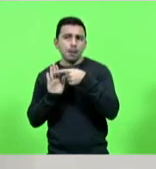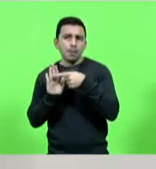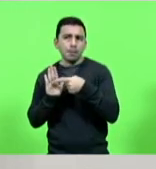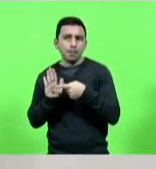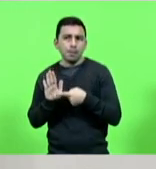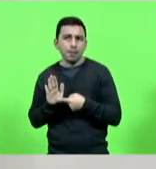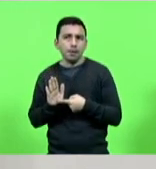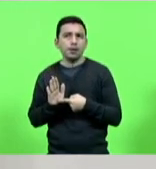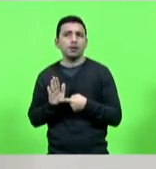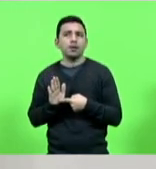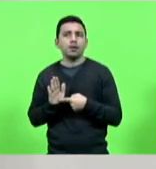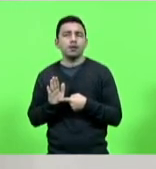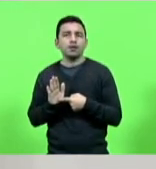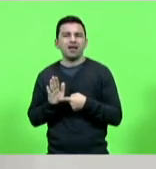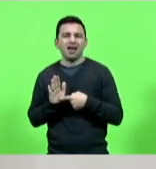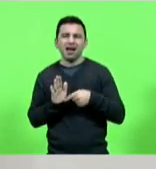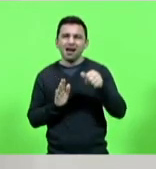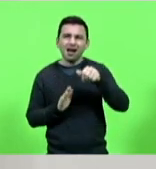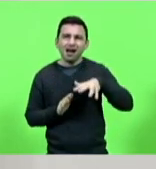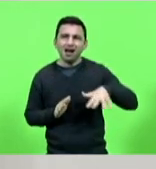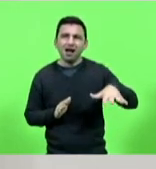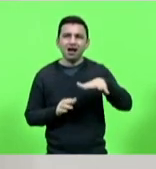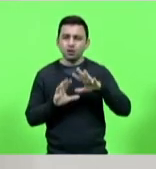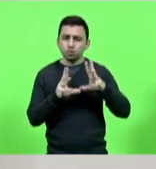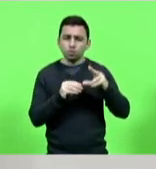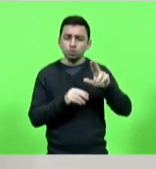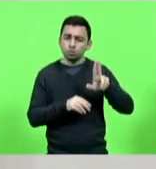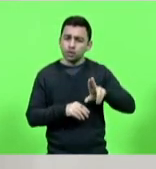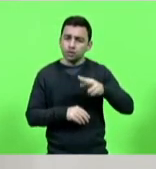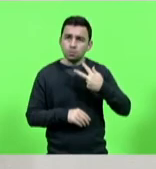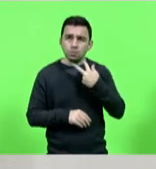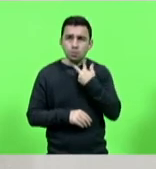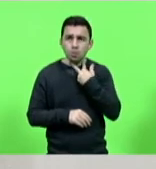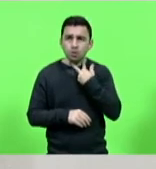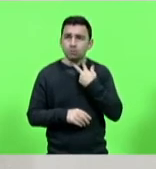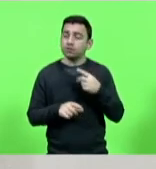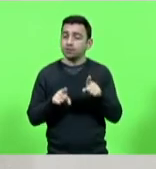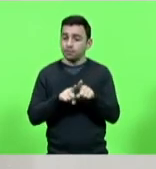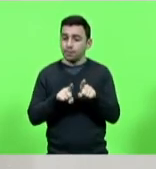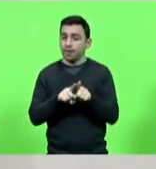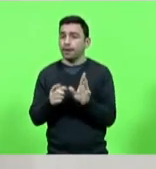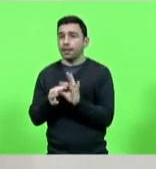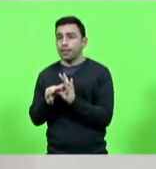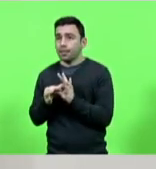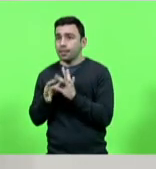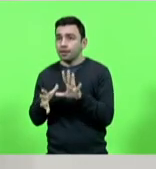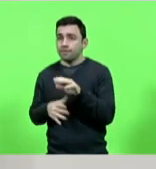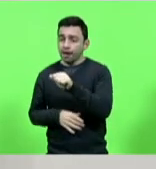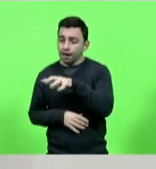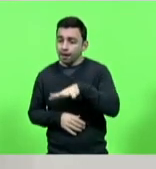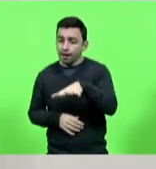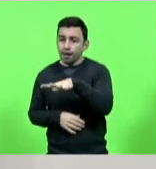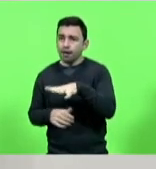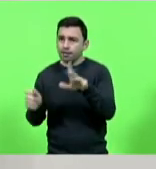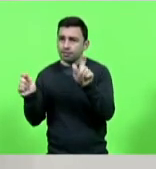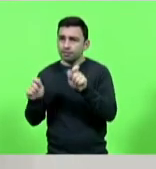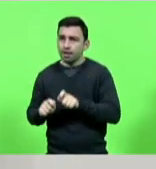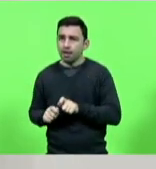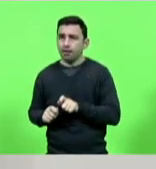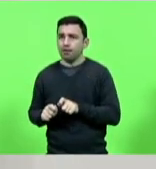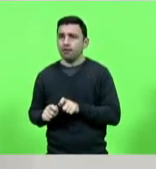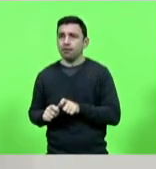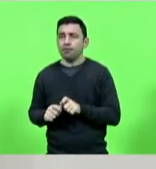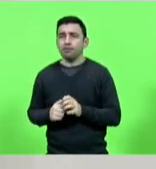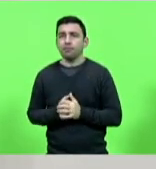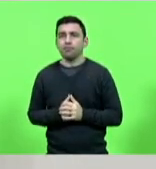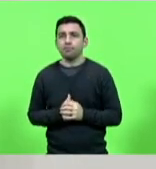todas as áreas que não podem ser utilizadas, mas também permitia utilizar aquelas que são possíveis de serem utilizadas,